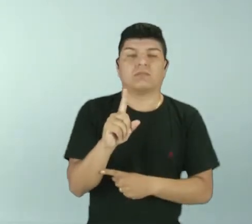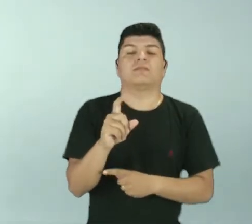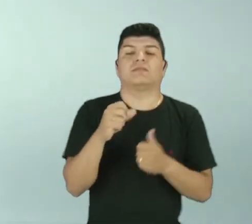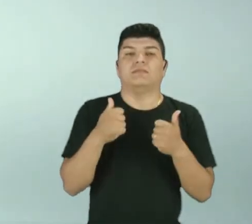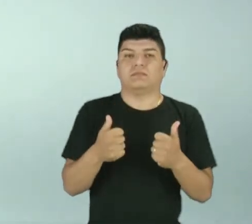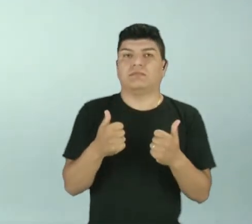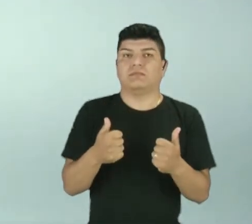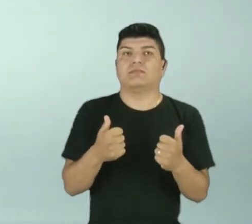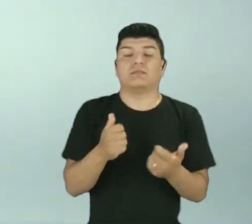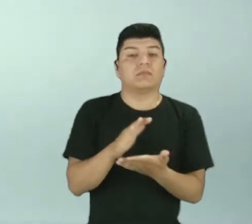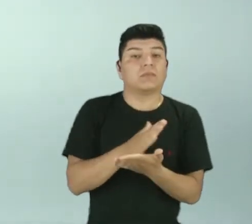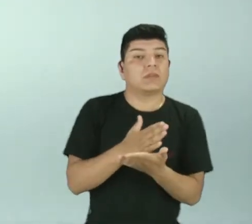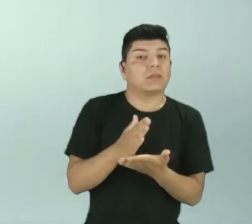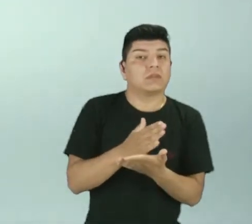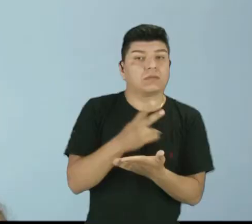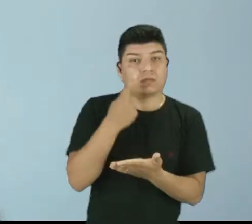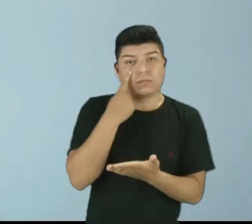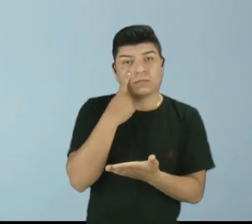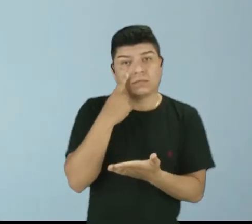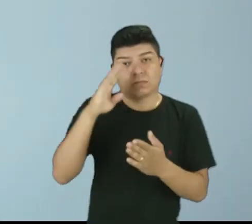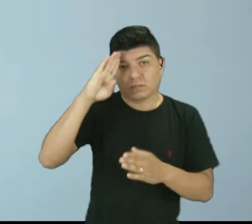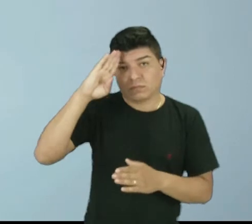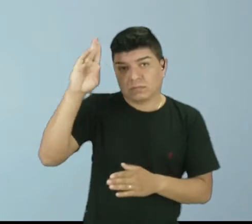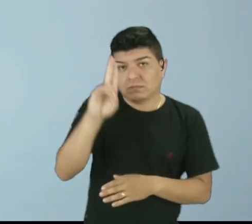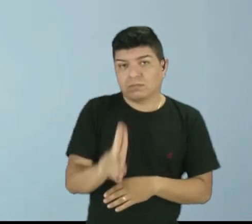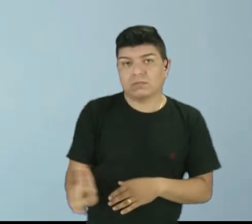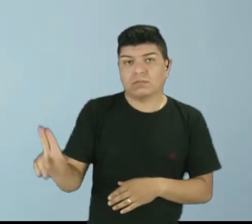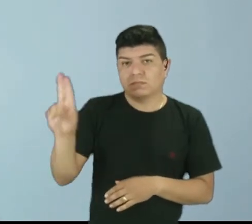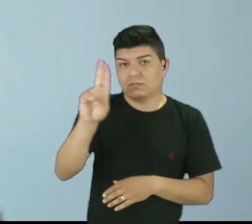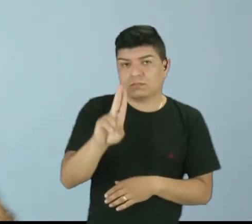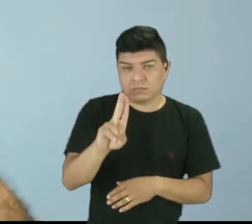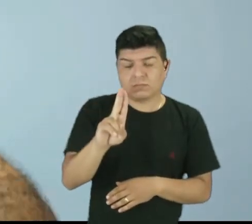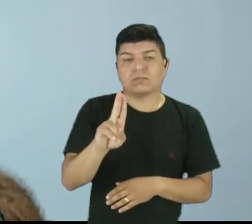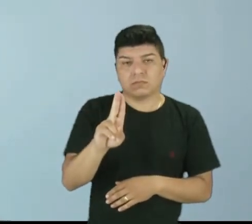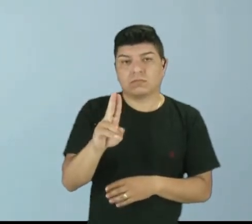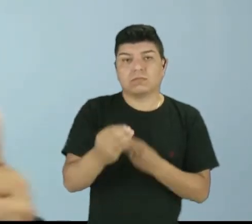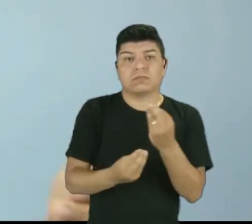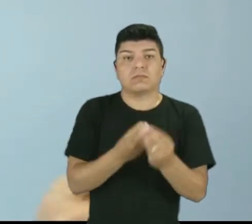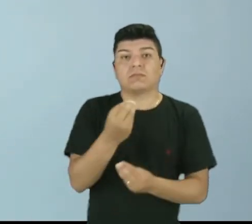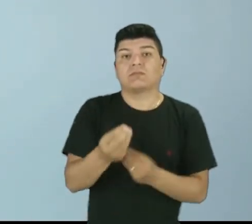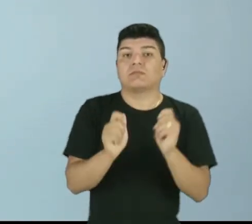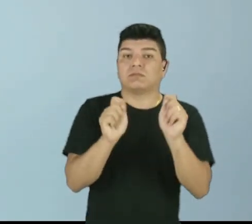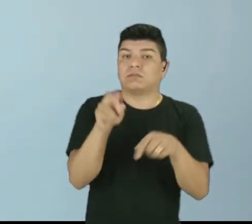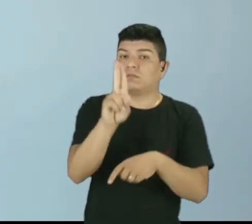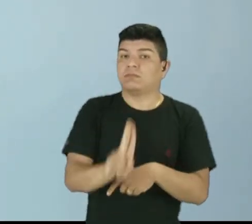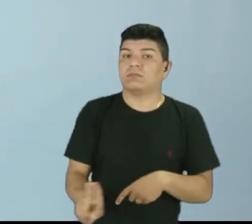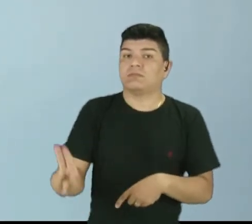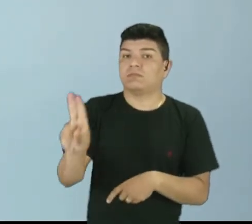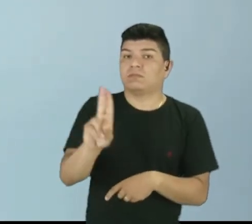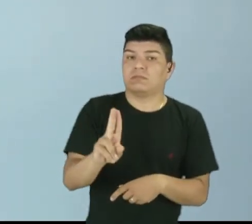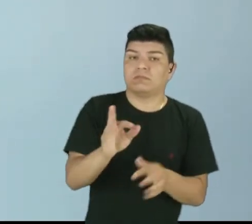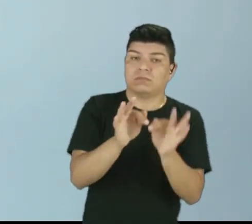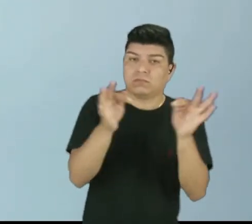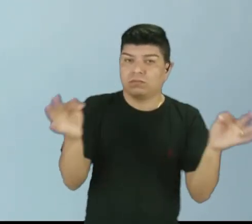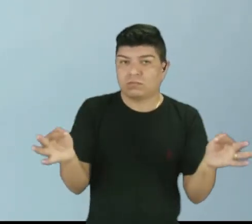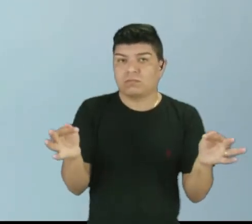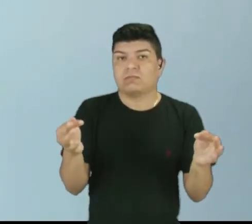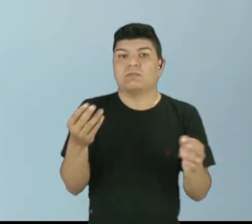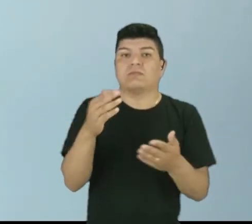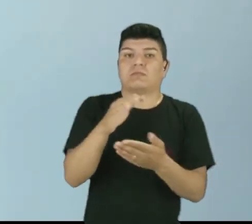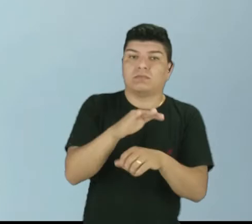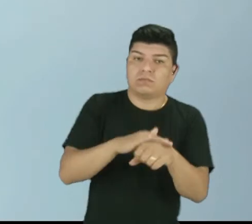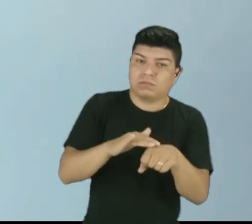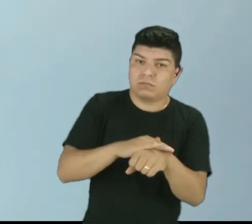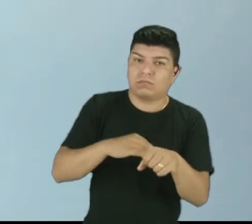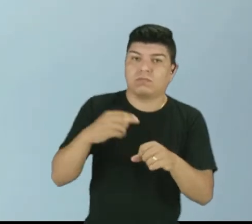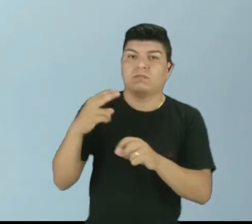Então, nós vamos ver algumas, o principal uso delas, né, e a forma como a gente pode utilizar numa frase, num discurso,